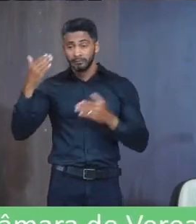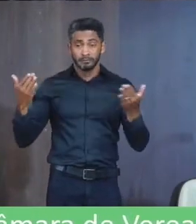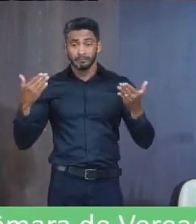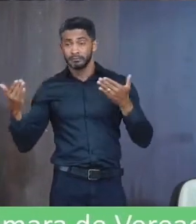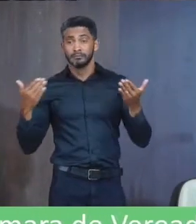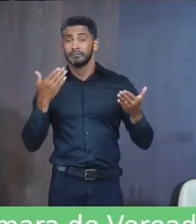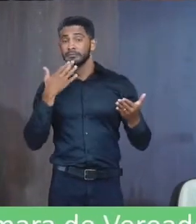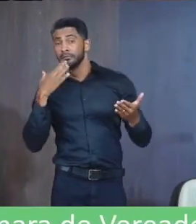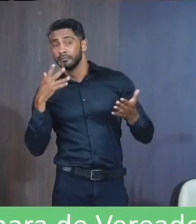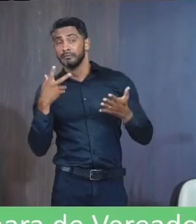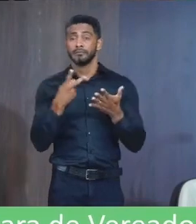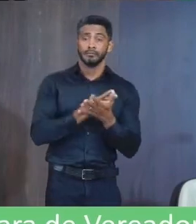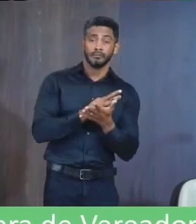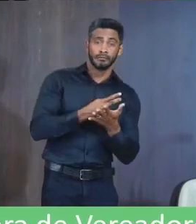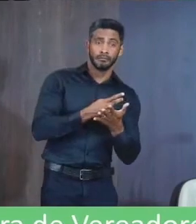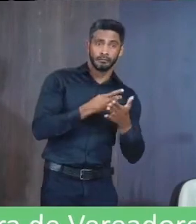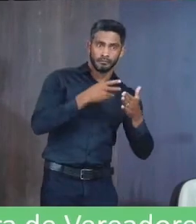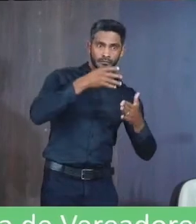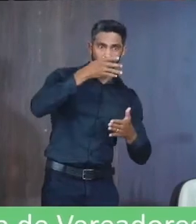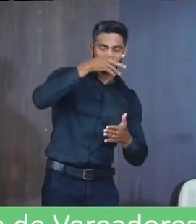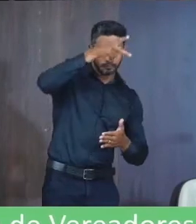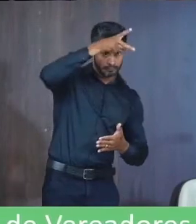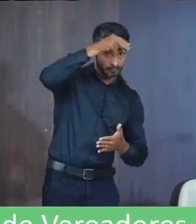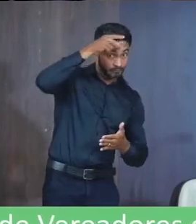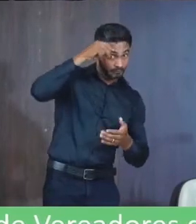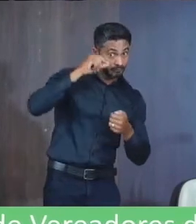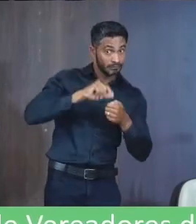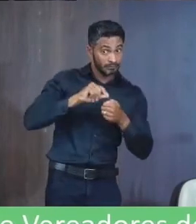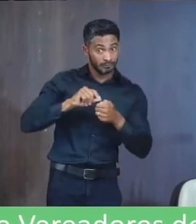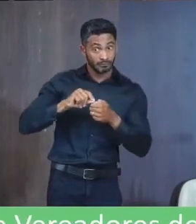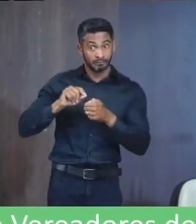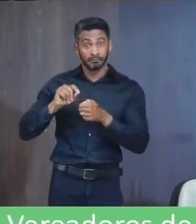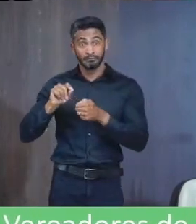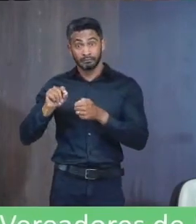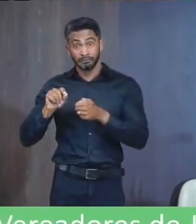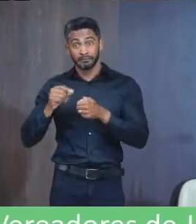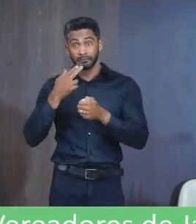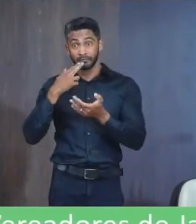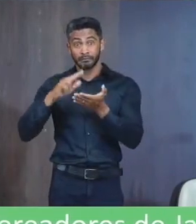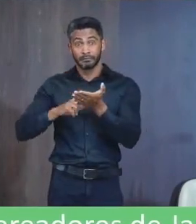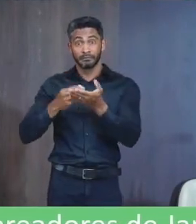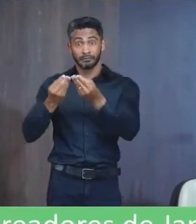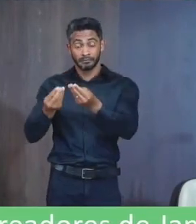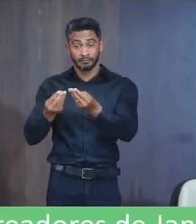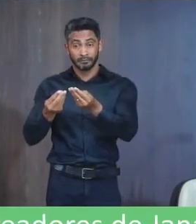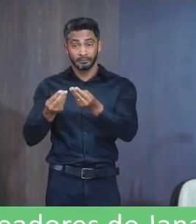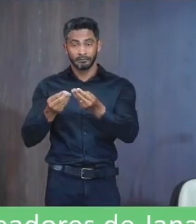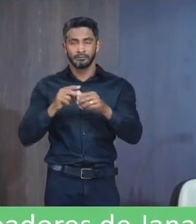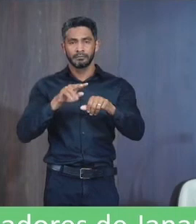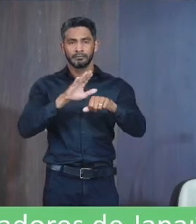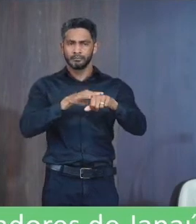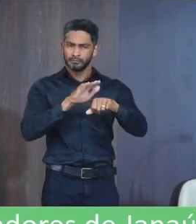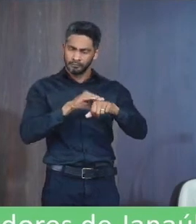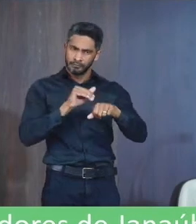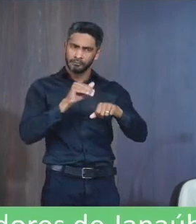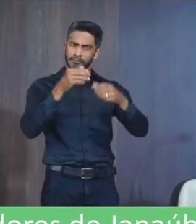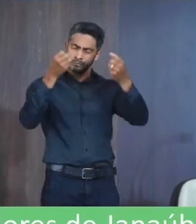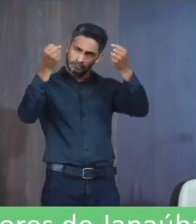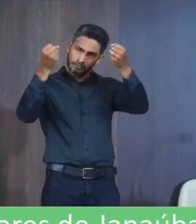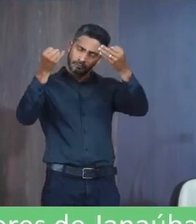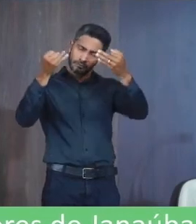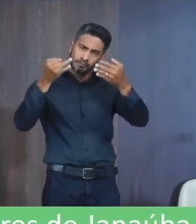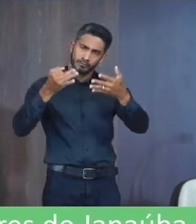Que ele fala Que a prefeitura Não faz o papel dela Para ele fazer a correspondência Aí por isso Que eu vou convidar ele aqui Para ele vir aqui